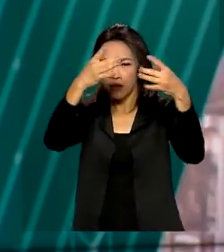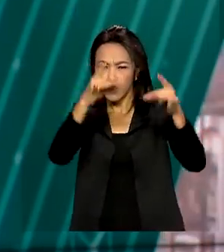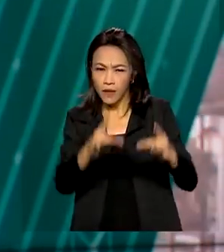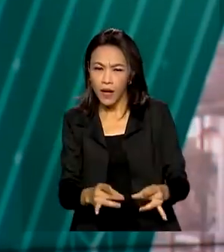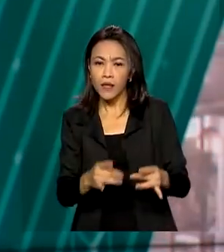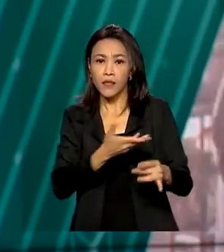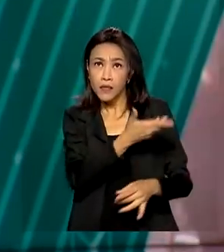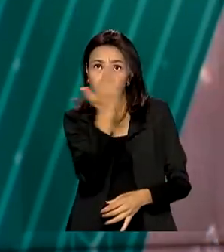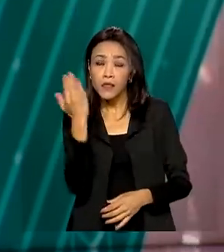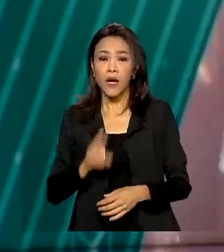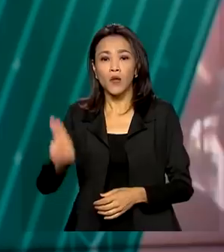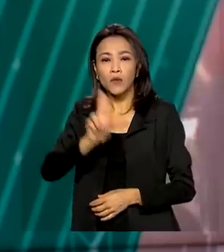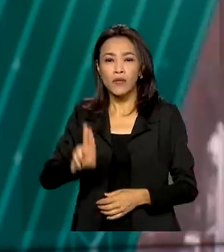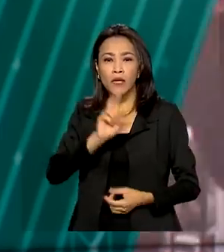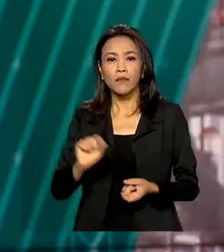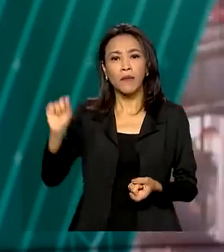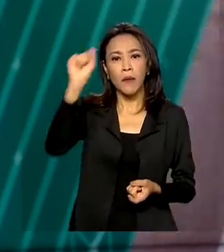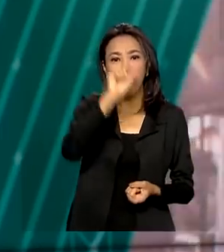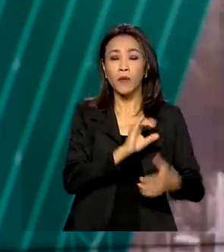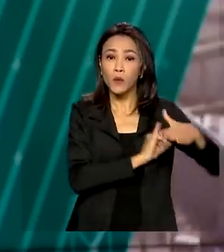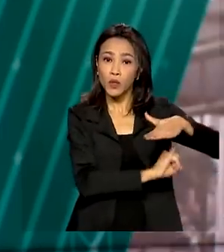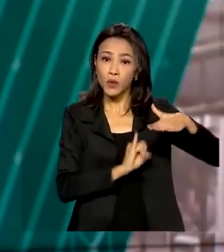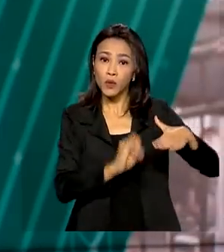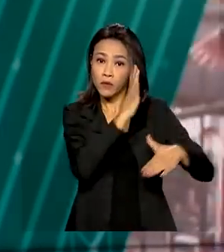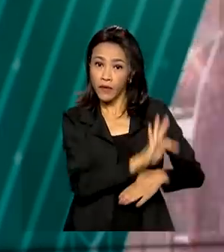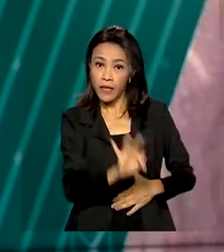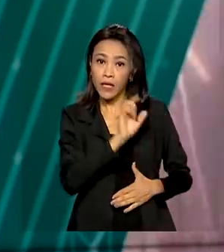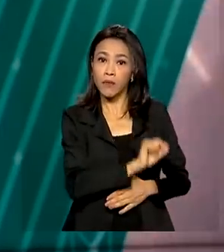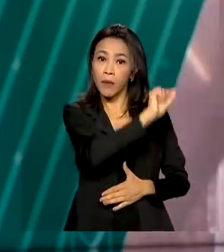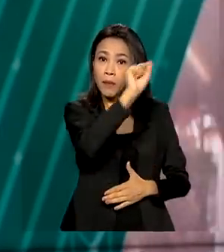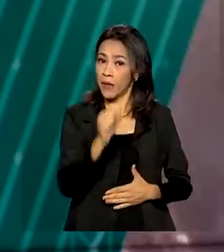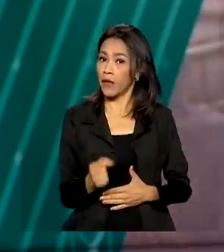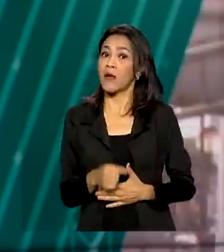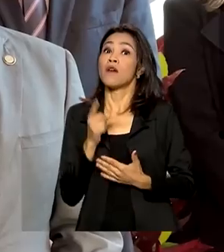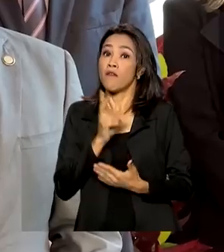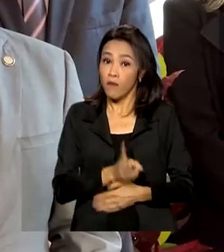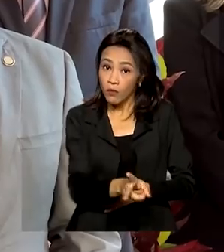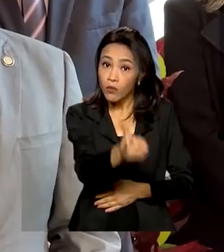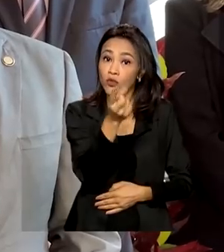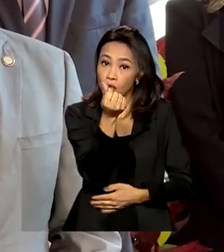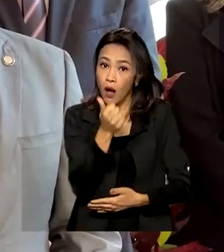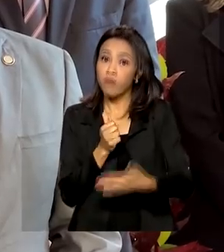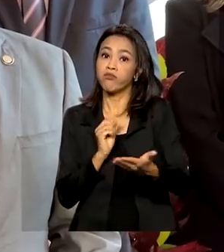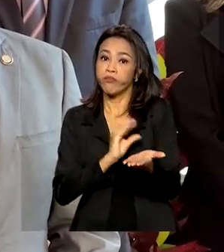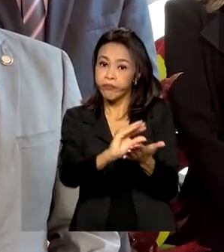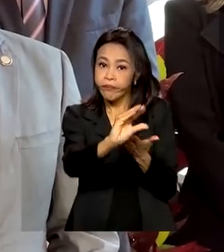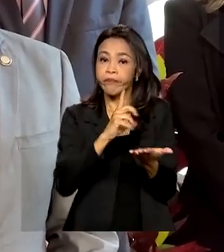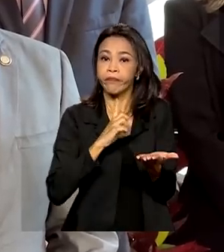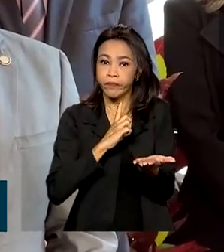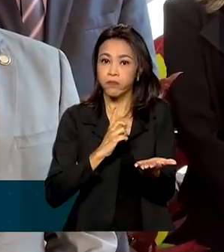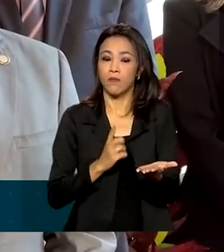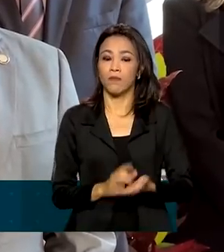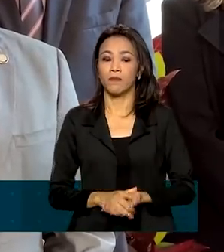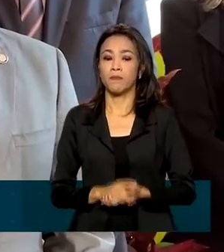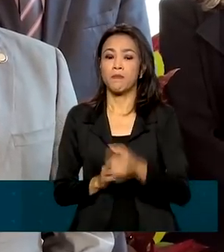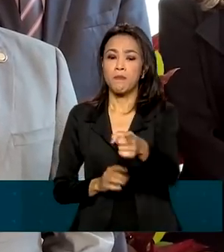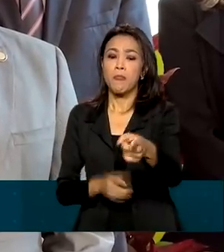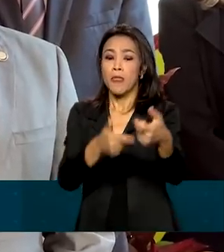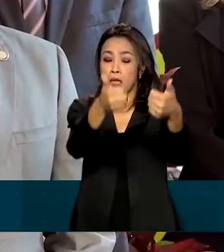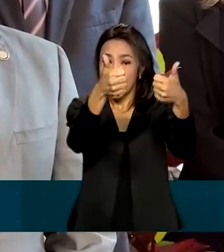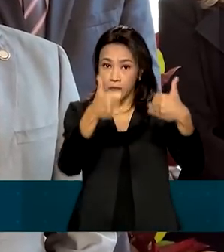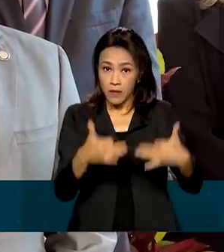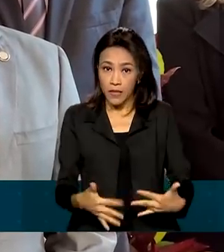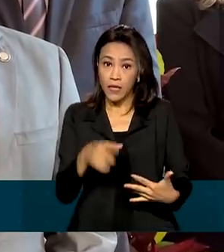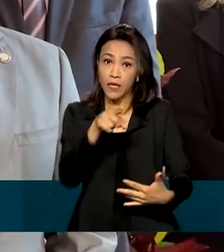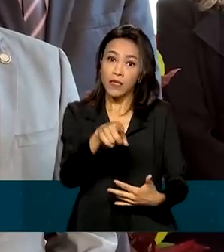universidades e institutos federais não vão ficar sem recursos. De acordo com o ministro da Educação, o